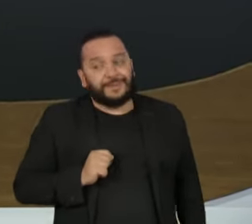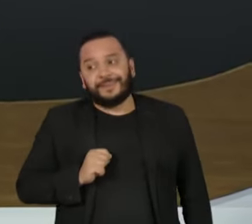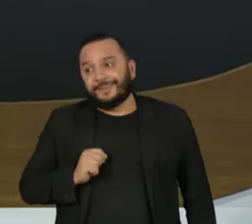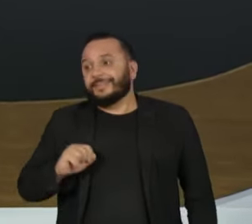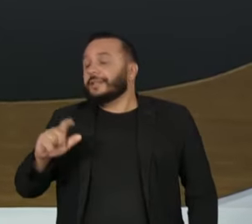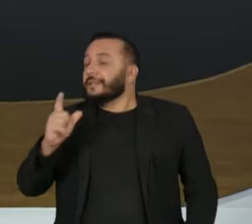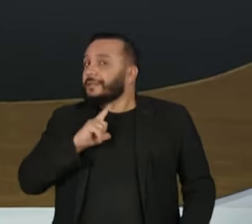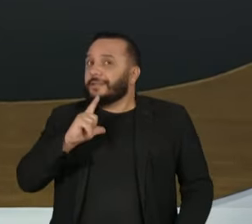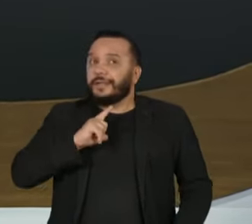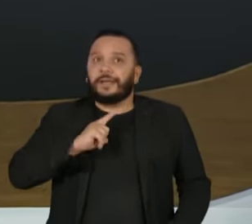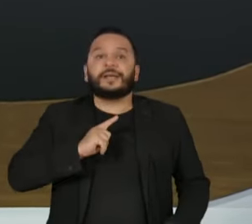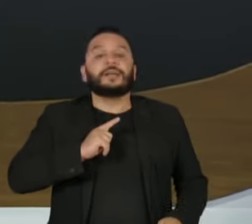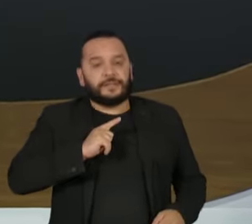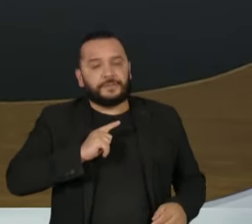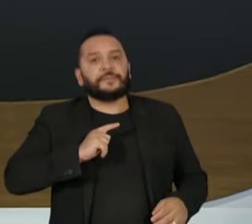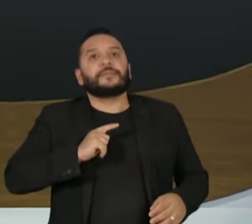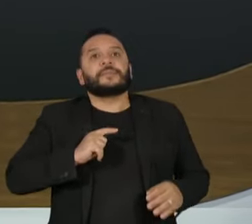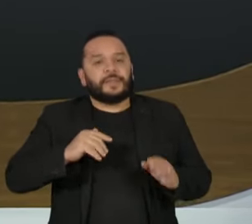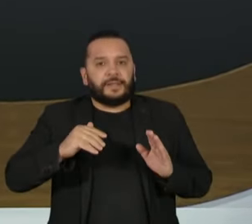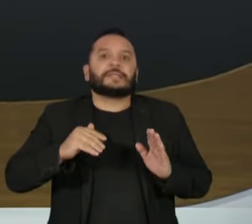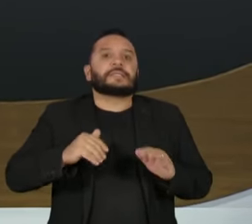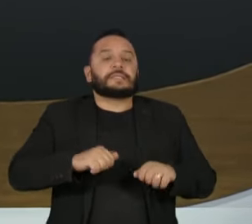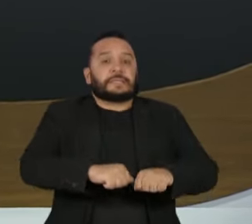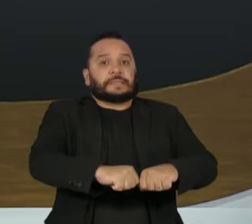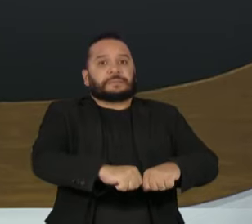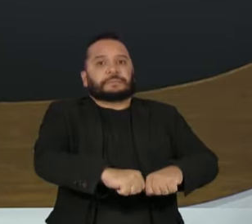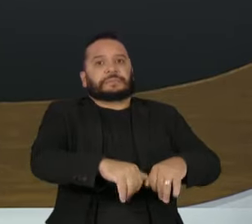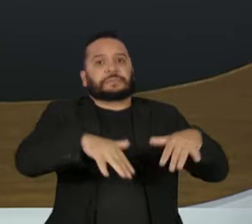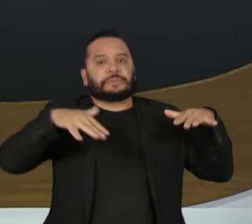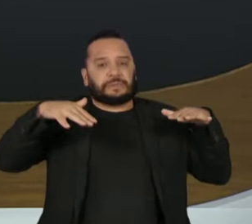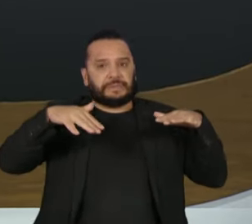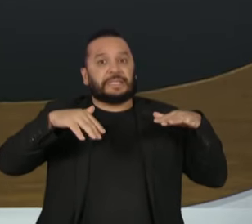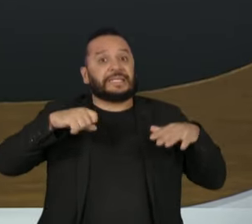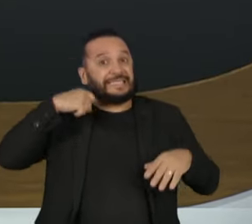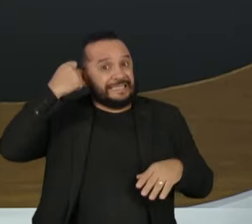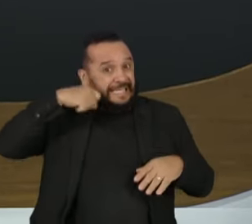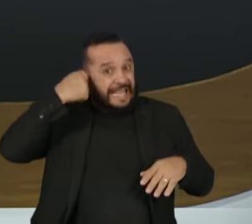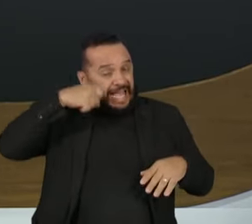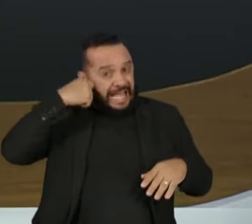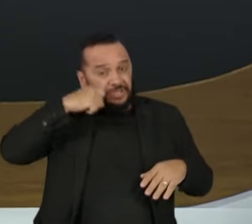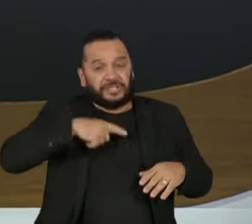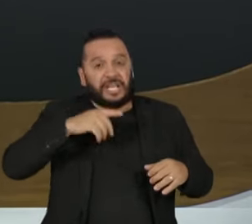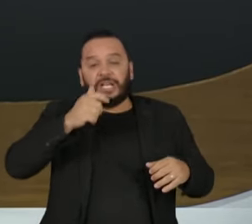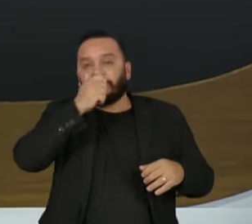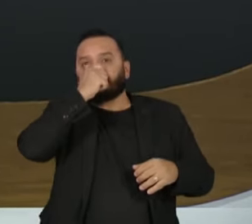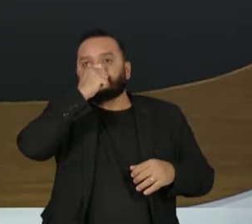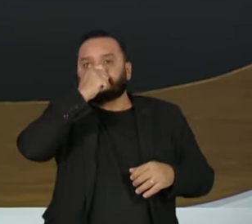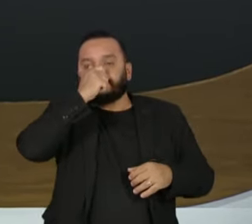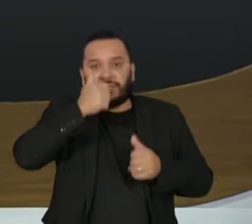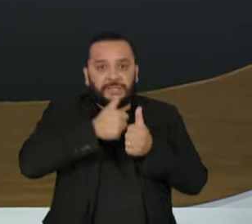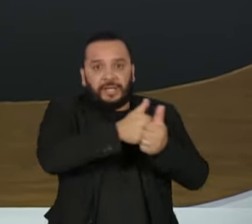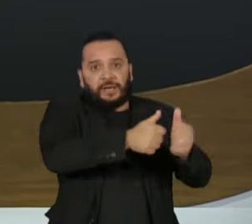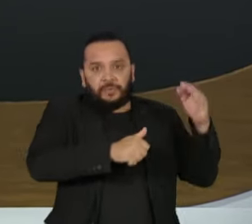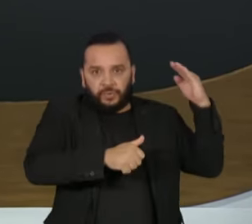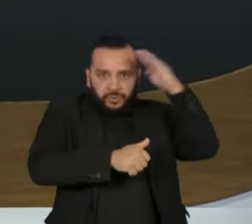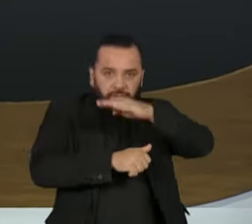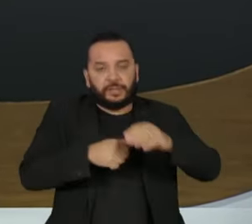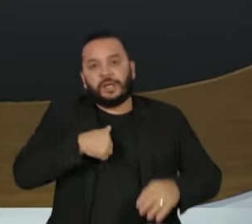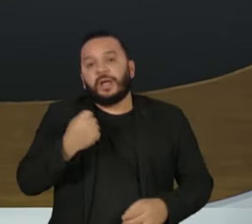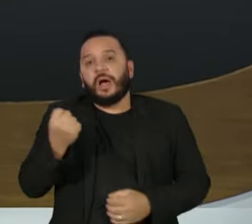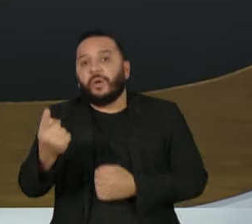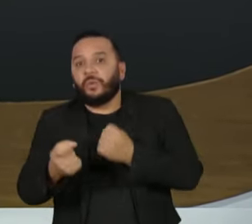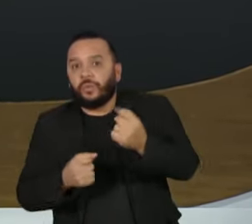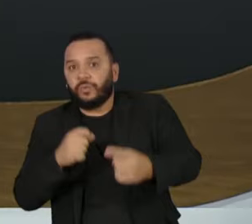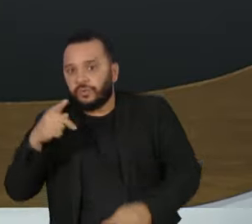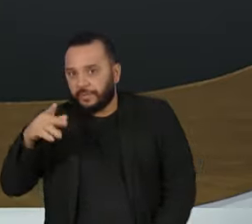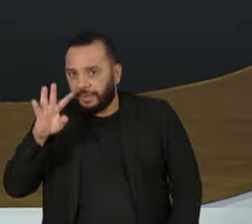A gente tem um Senado povoado de bolsonaristas, de quatro costados, e tem algumas figuras-chave do PT lá. O